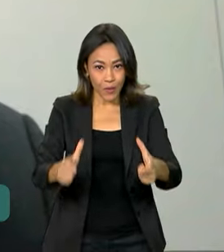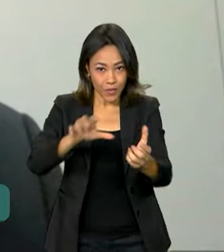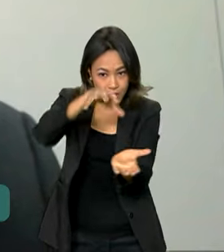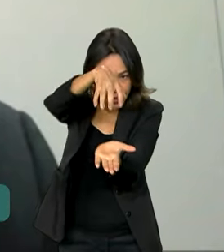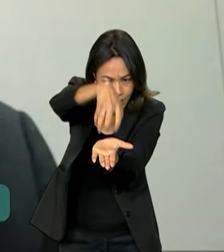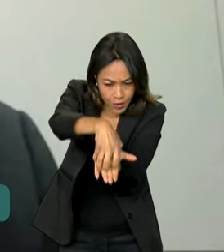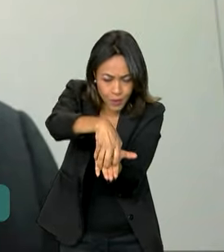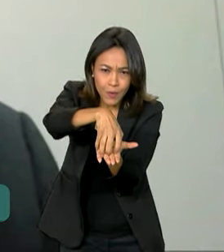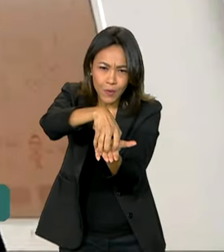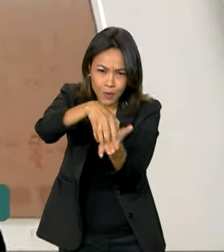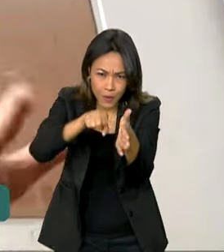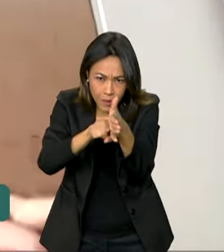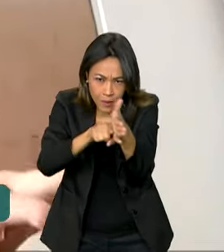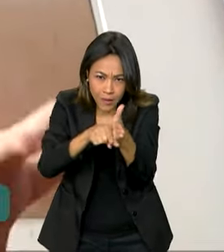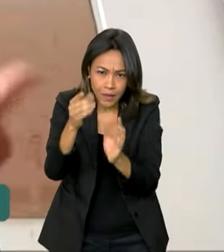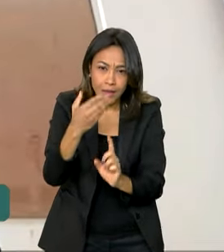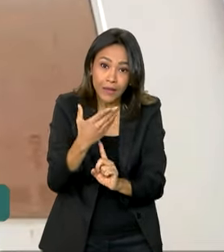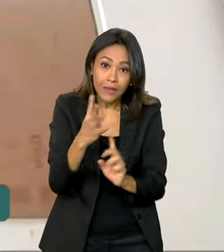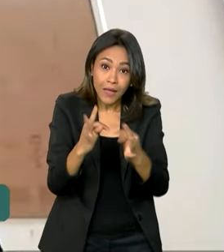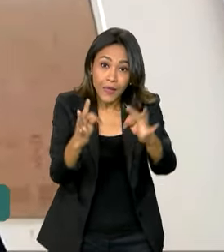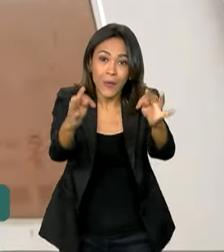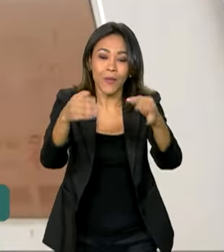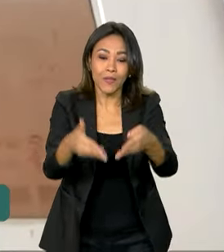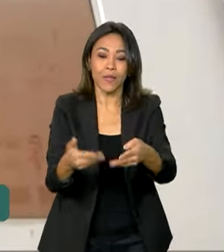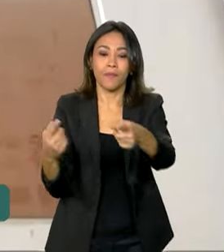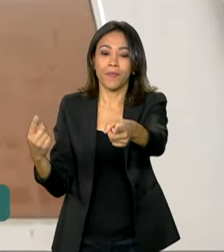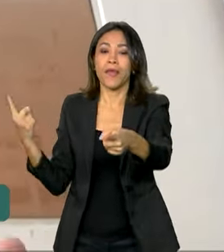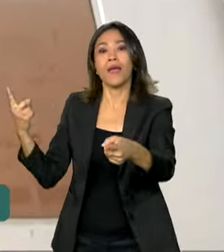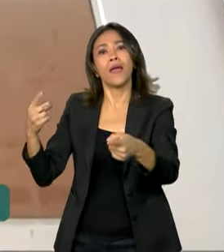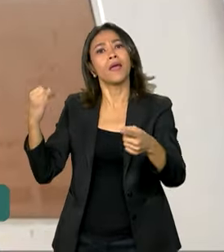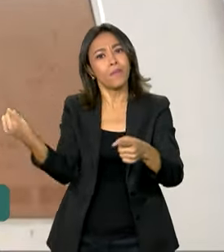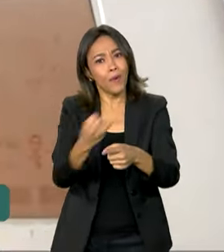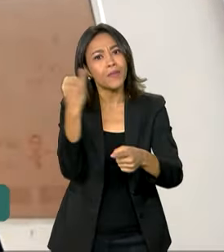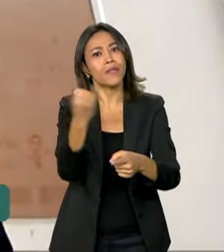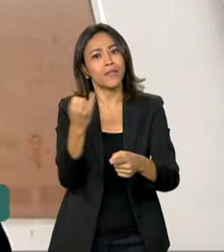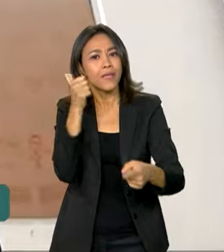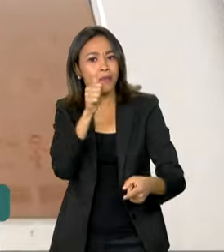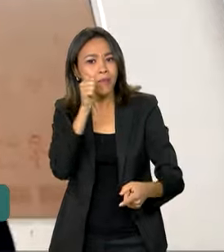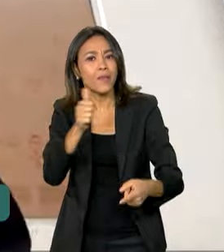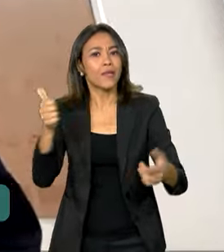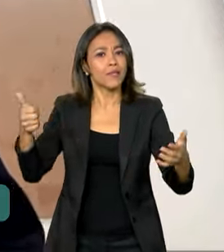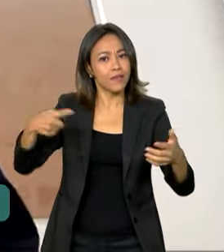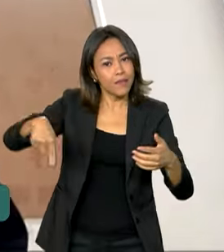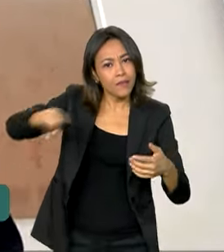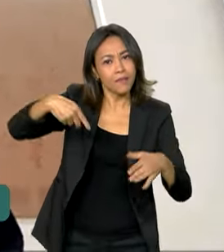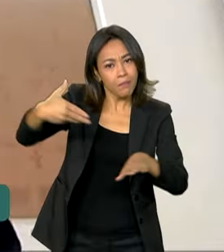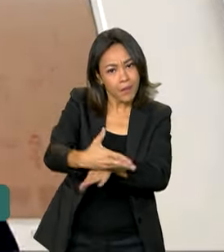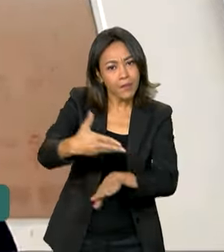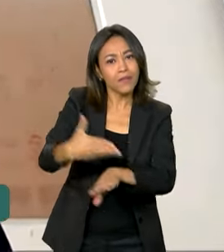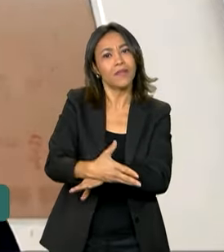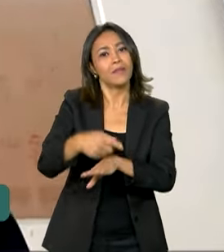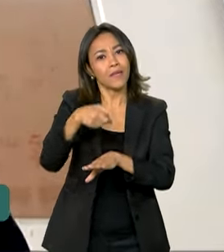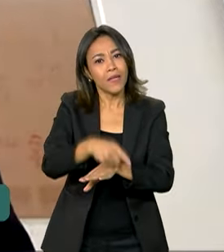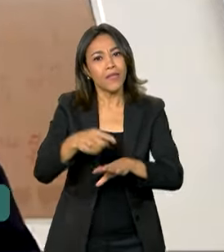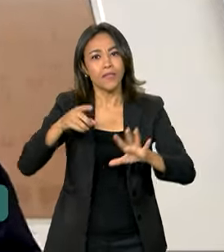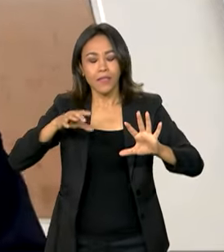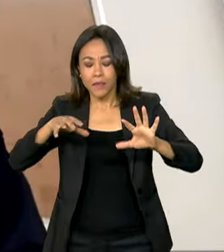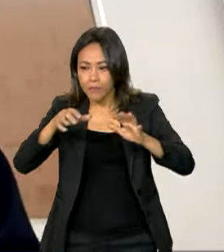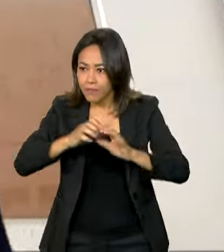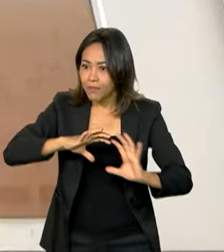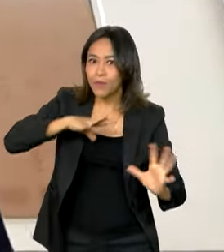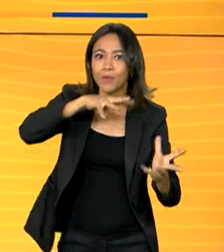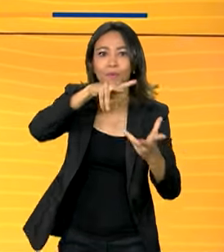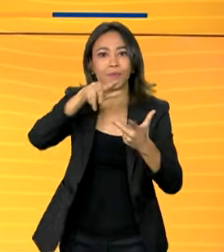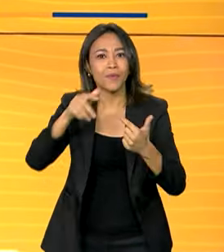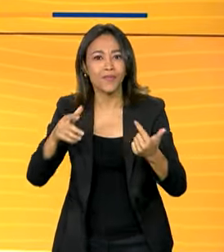Tecnológica Espacial. Inserir as meninas realmente nesse mundo da tecnologia. Então, é uma grande oportunidade.